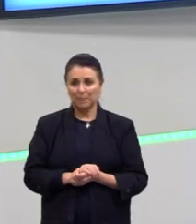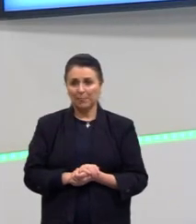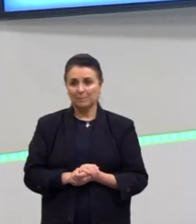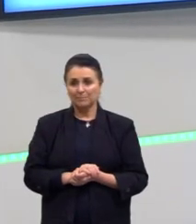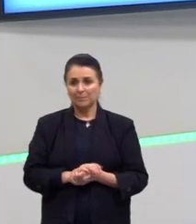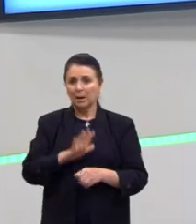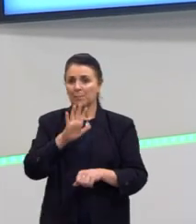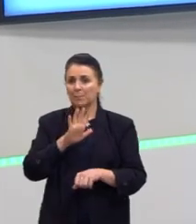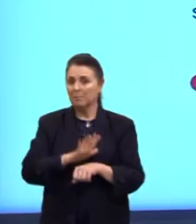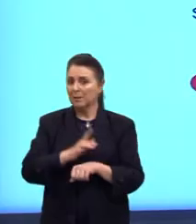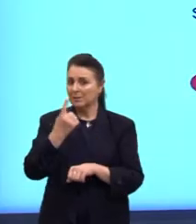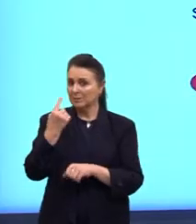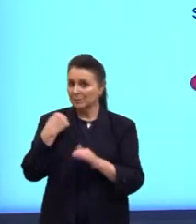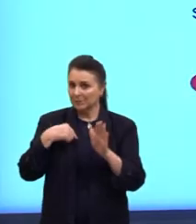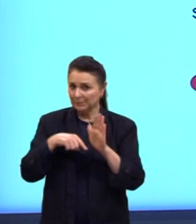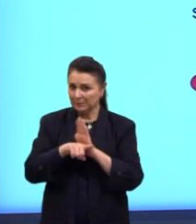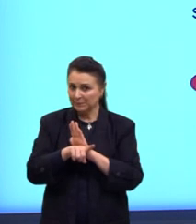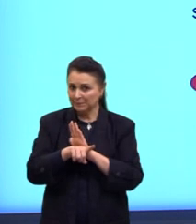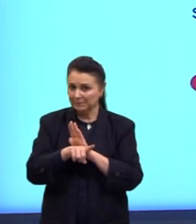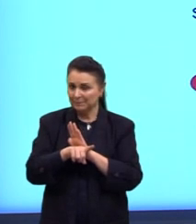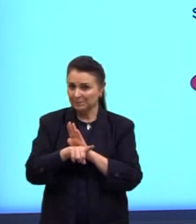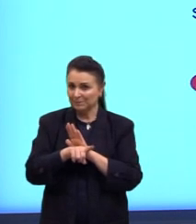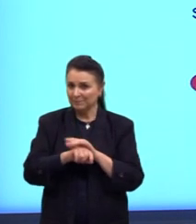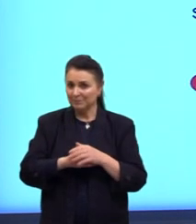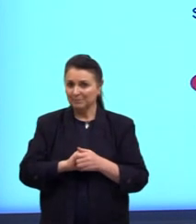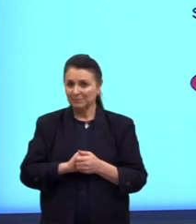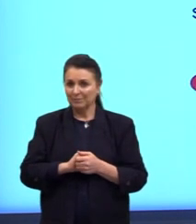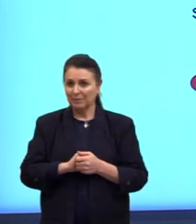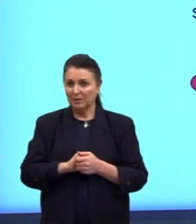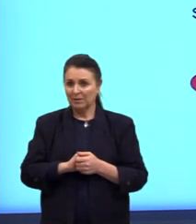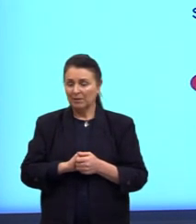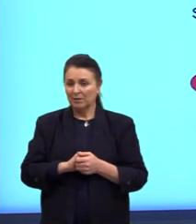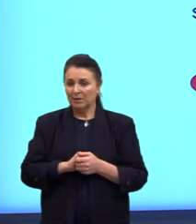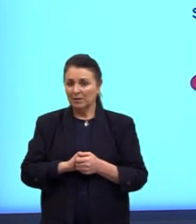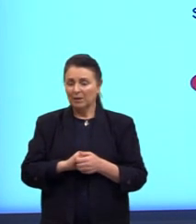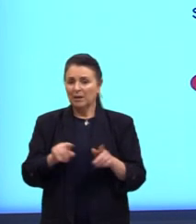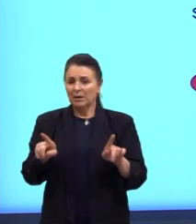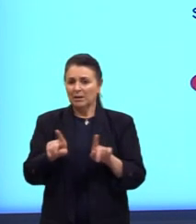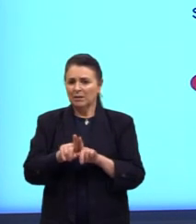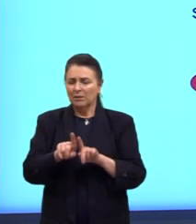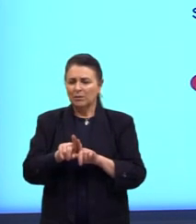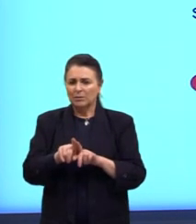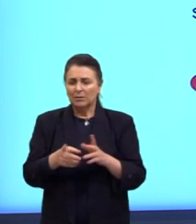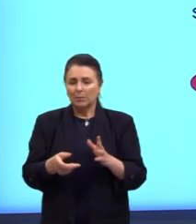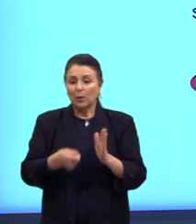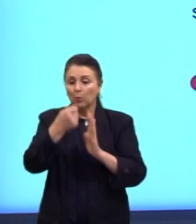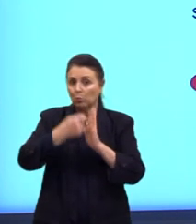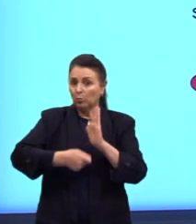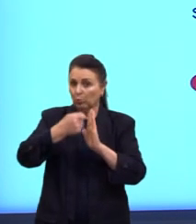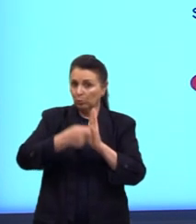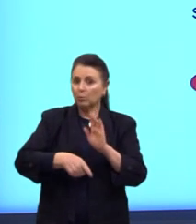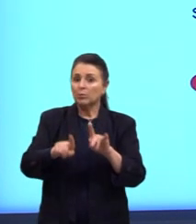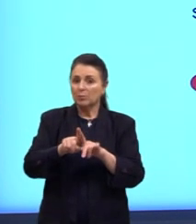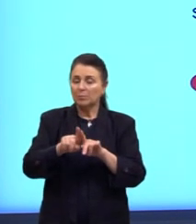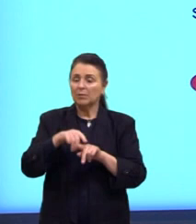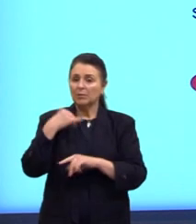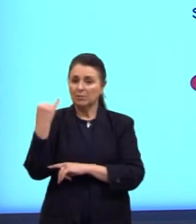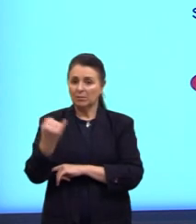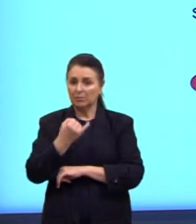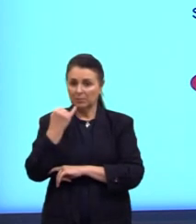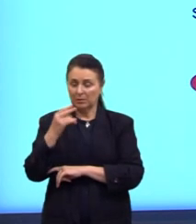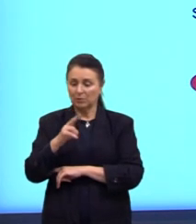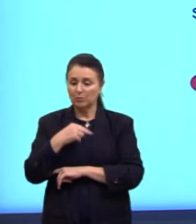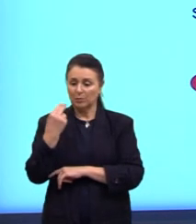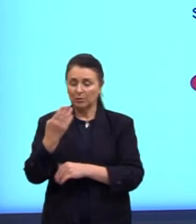Mais uma outra questão, que ela vem de questões de concursos, assim, que também são importantes para